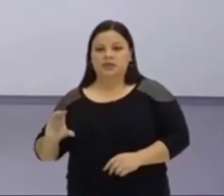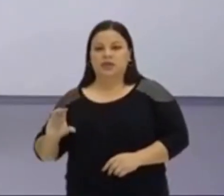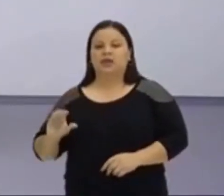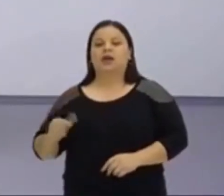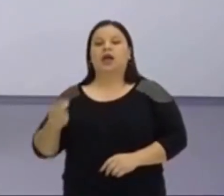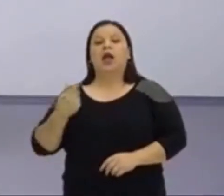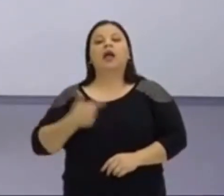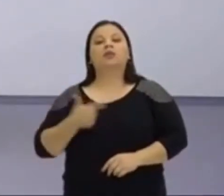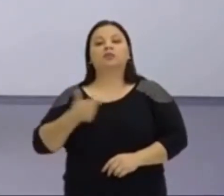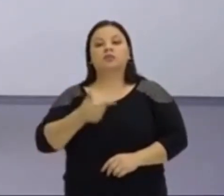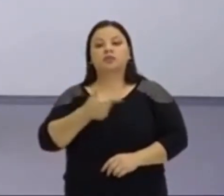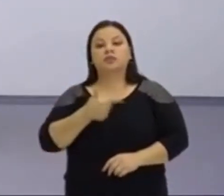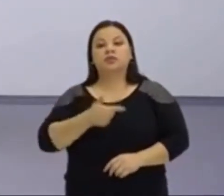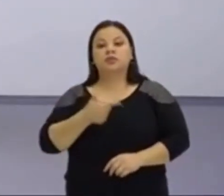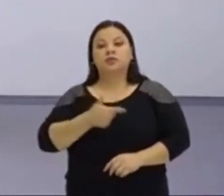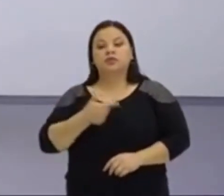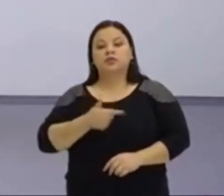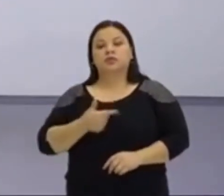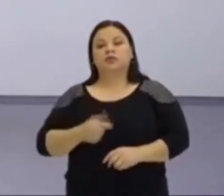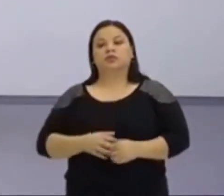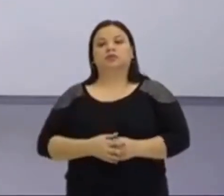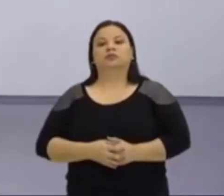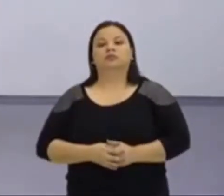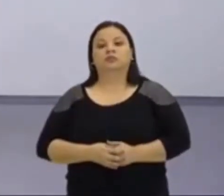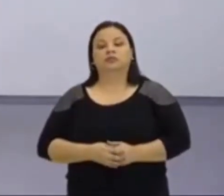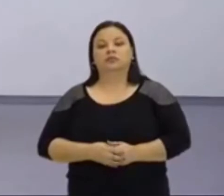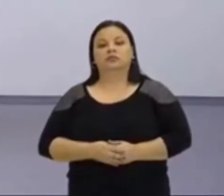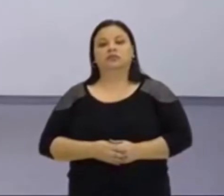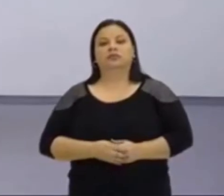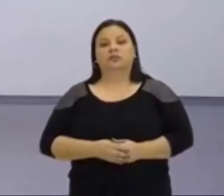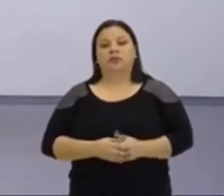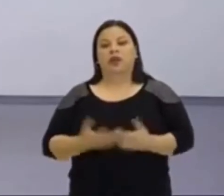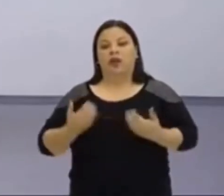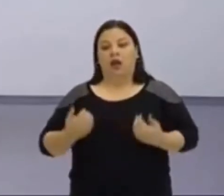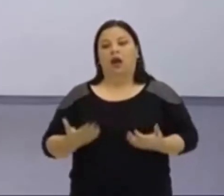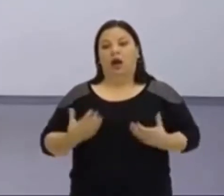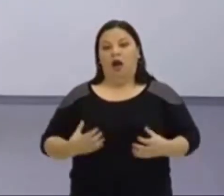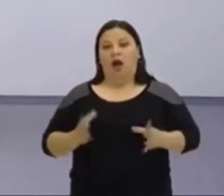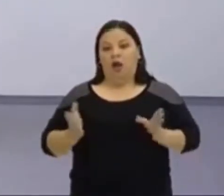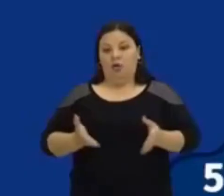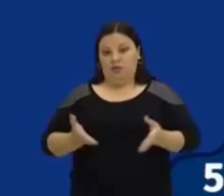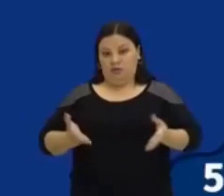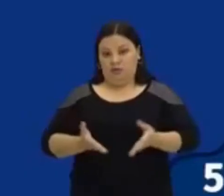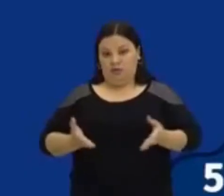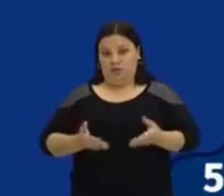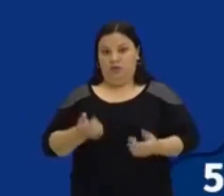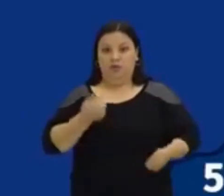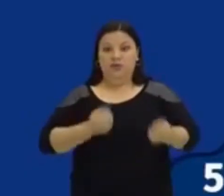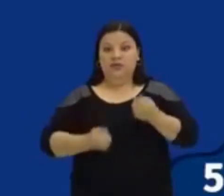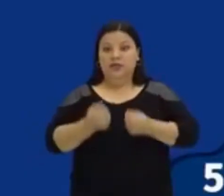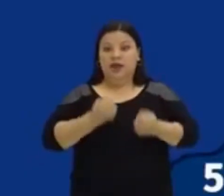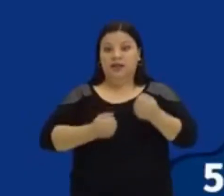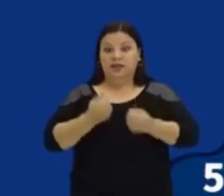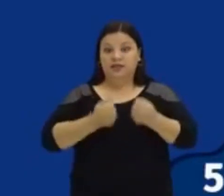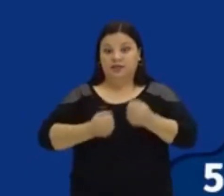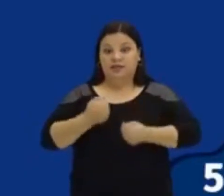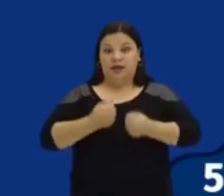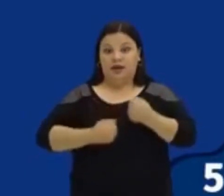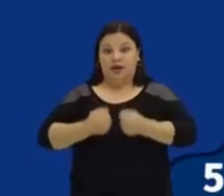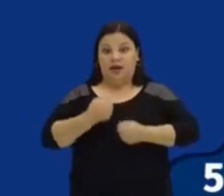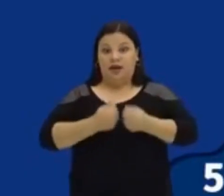cada detalhe, cada coeficiente desse, dentro do nosso gráfico, ok? Então, na cartelinha aqui, a tem o seguinte,